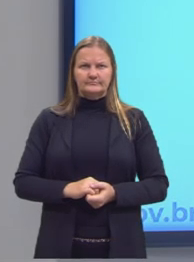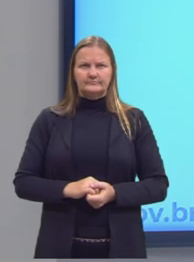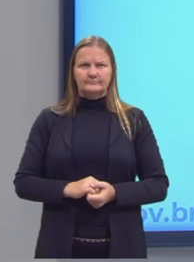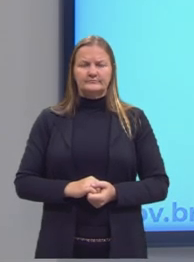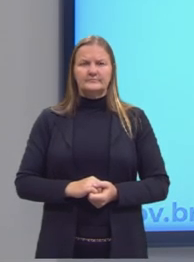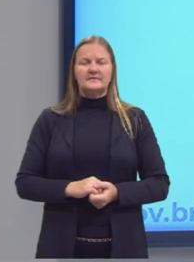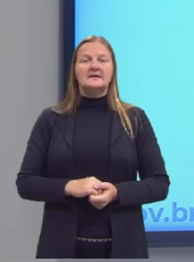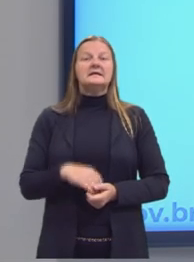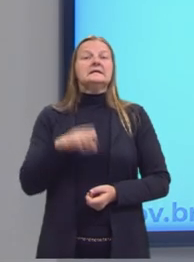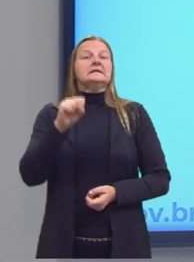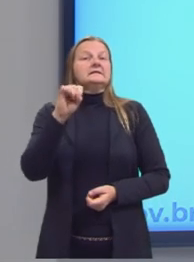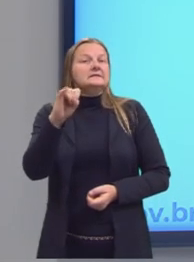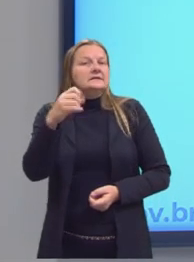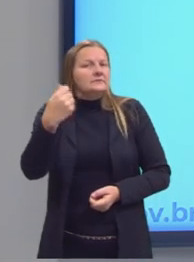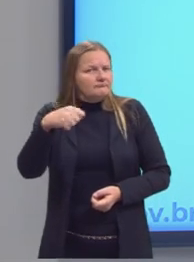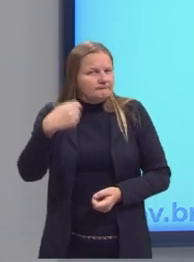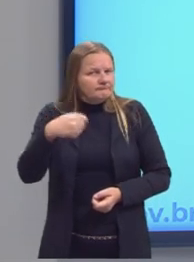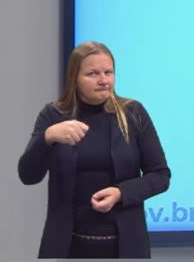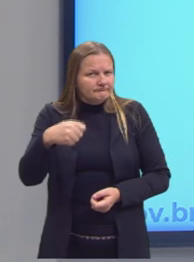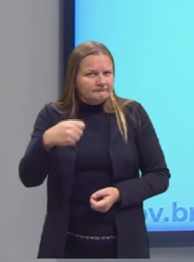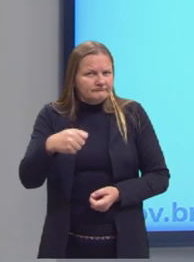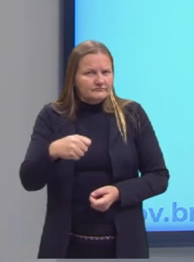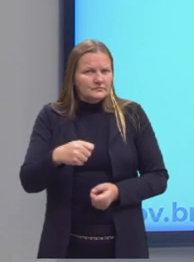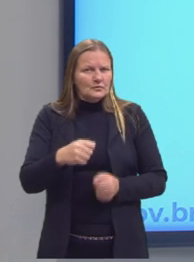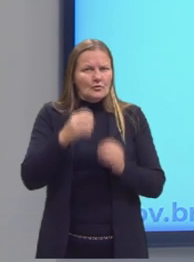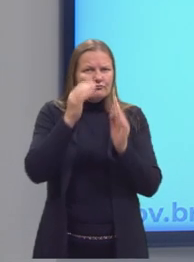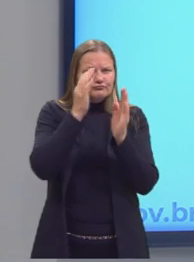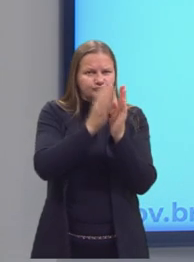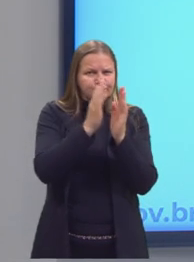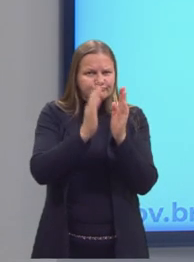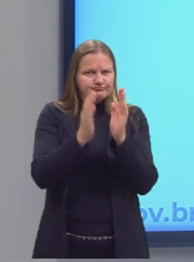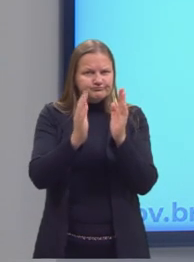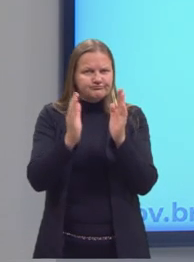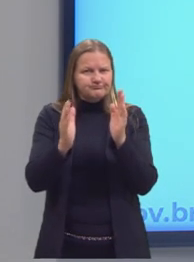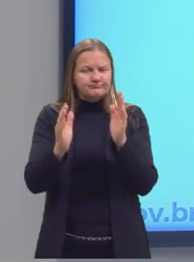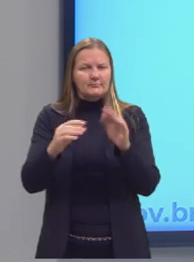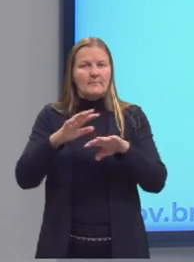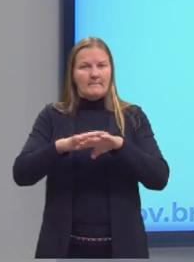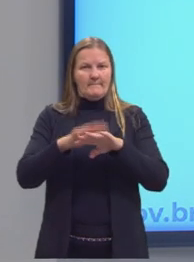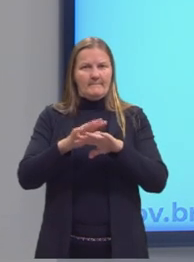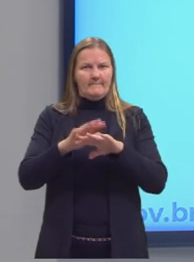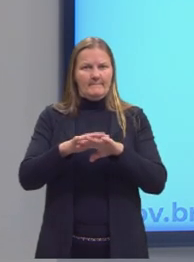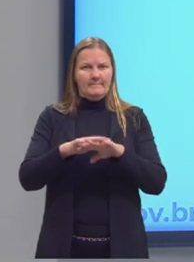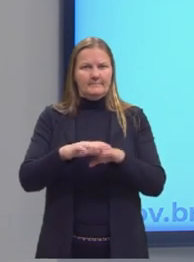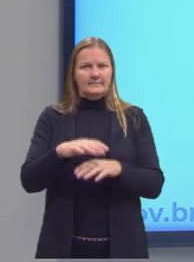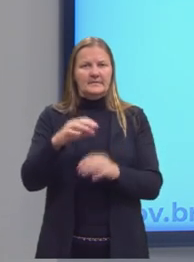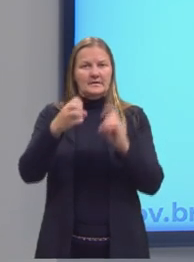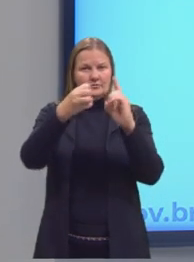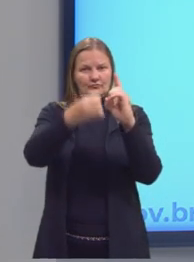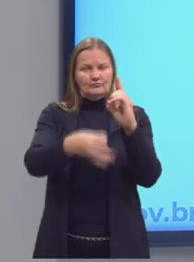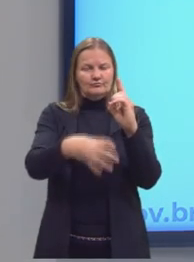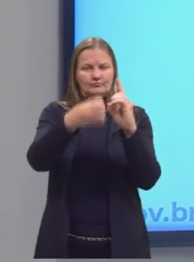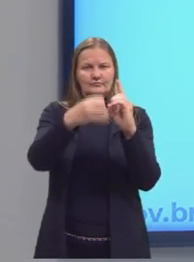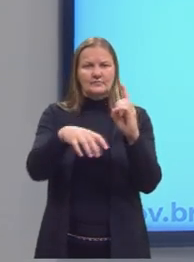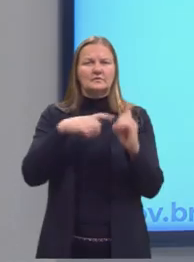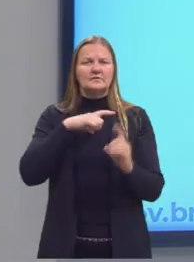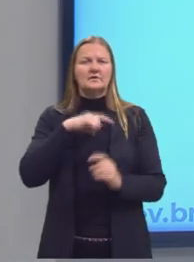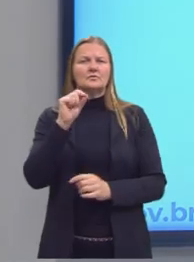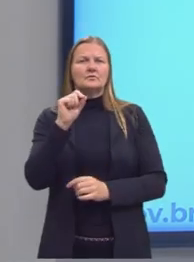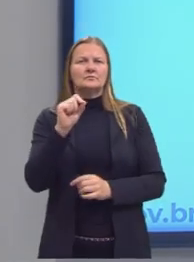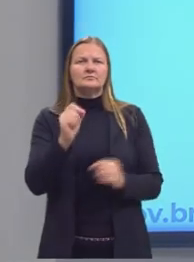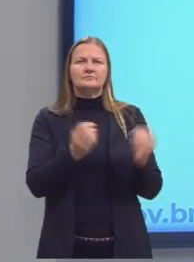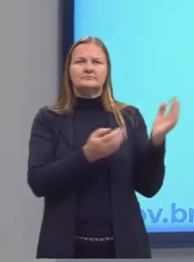Caso seja necessário marcar esse intervalo real com os termos matemáticos, a descrição, nós temos o seguinte.